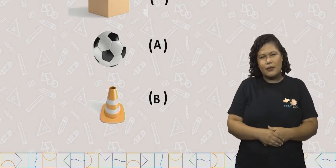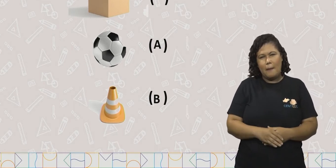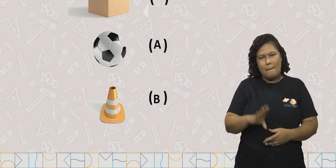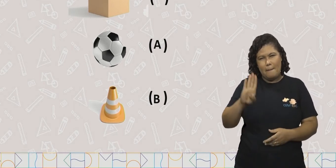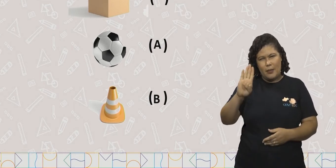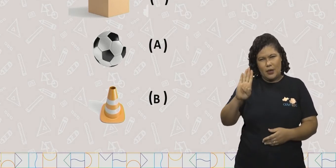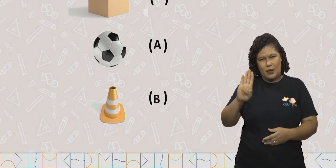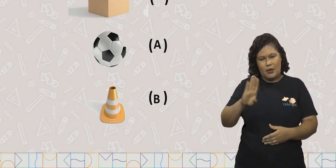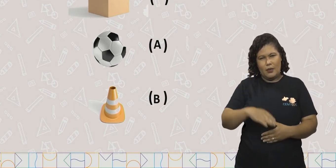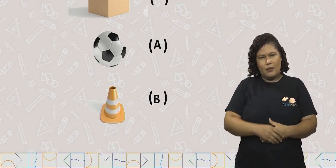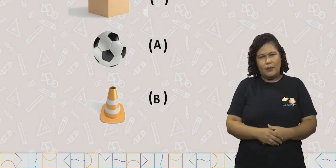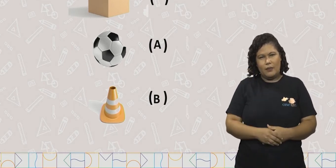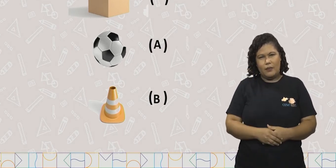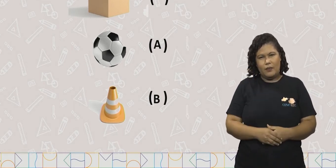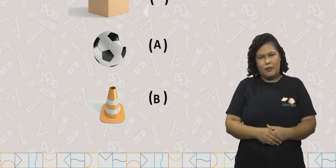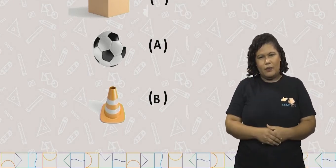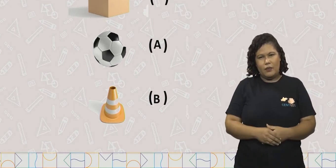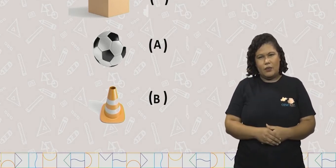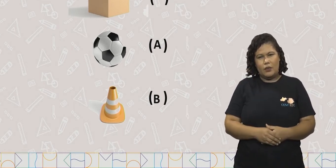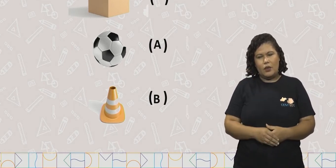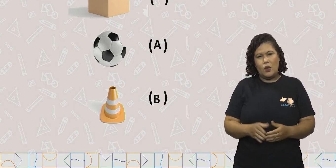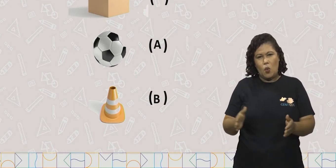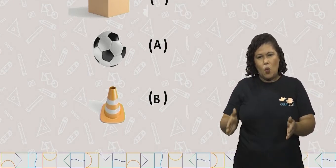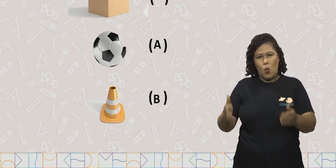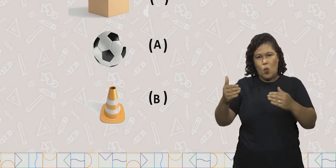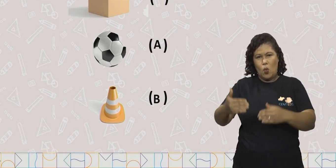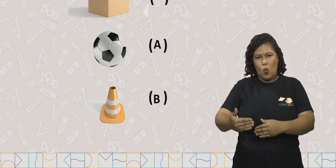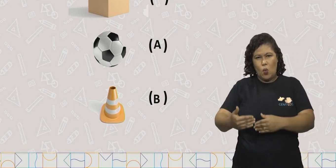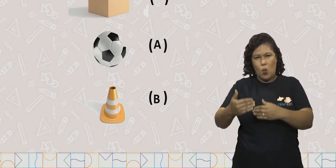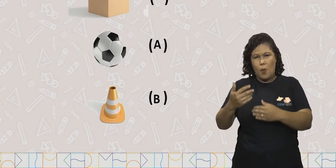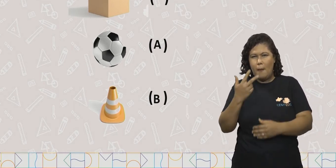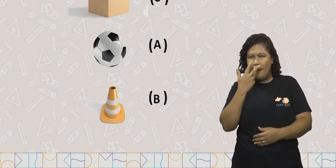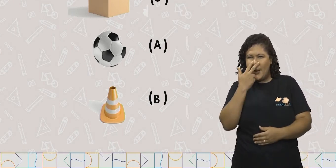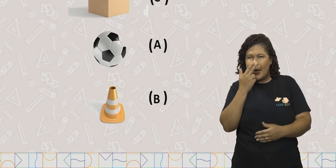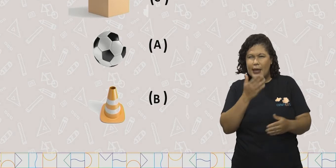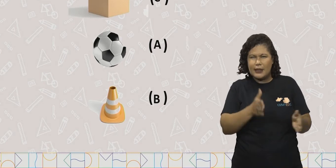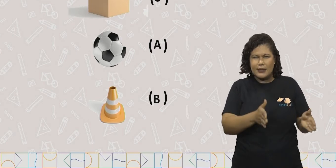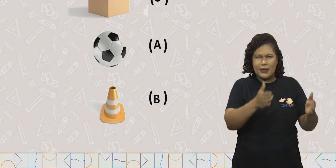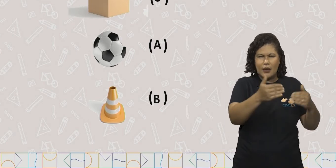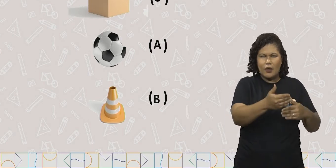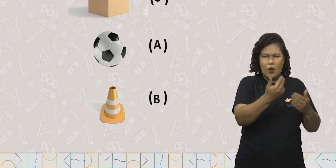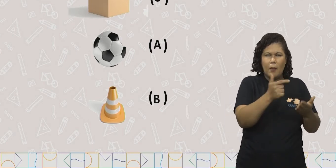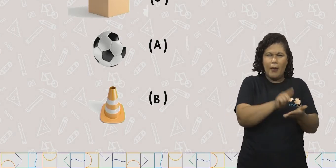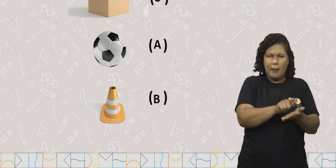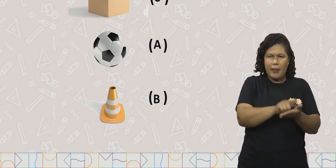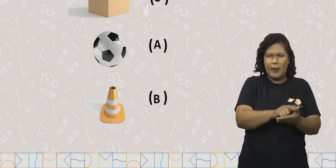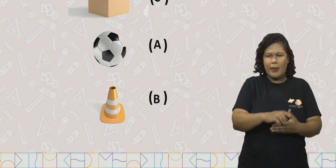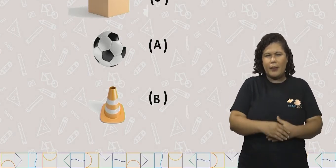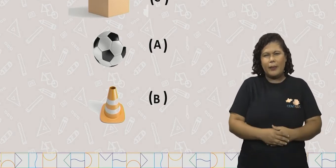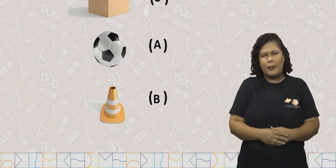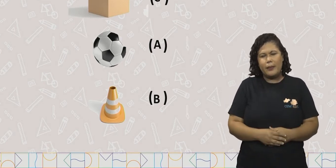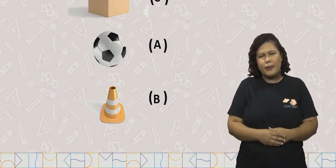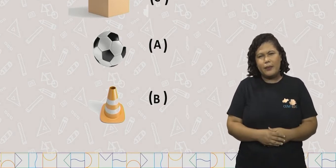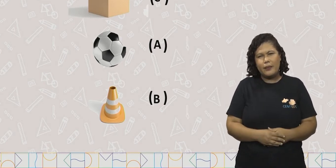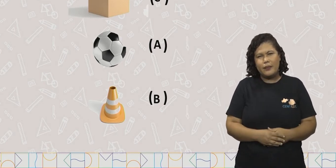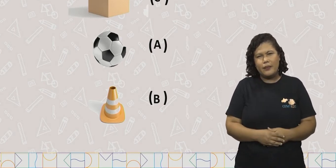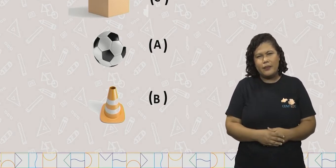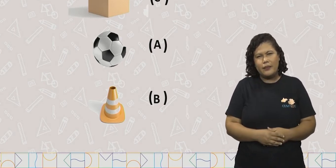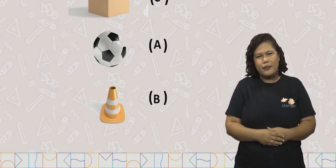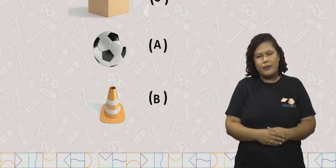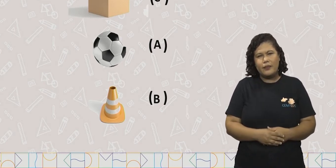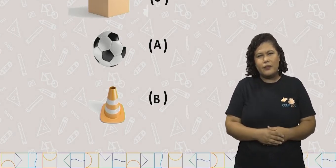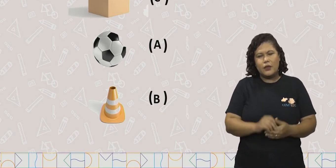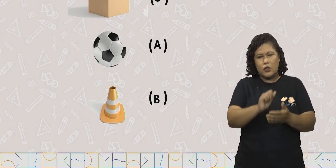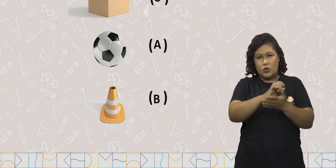a letra B e o cubo se parece com a caixa de papelão letra C Vamos para